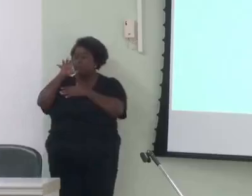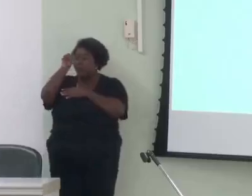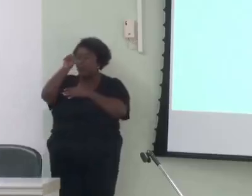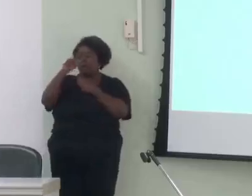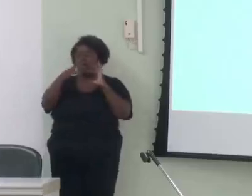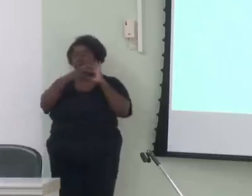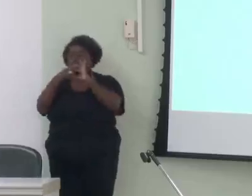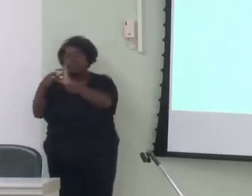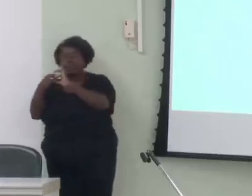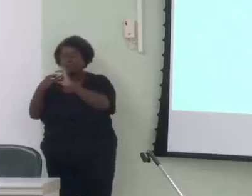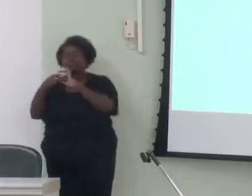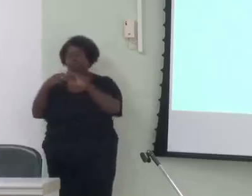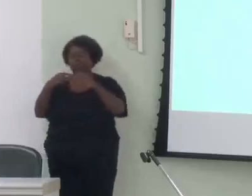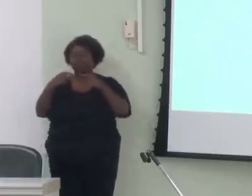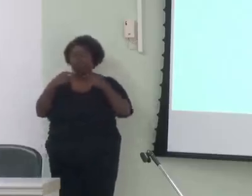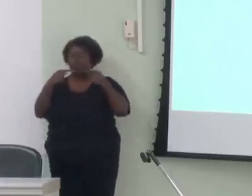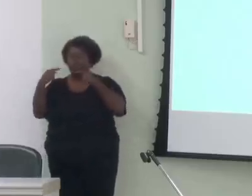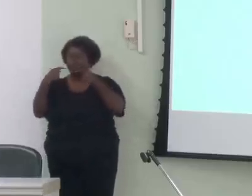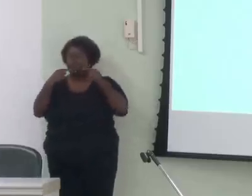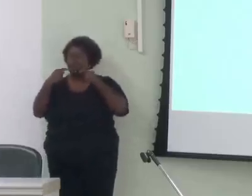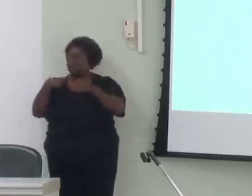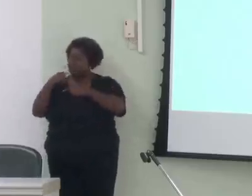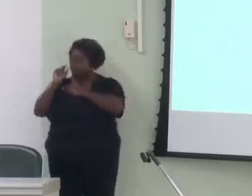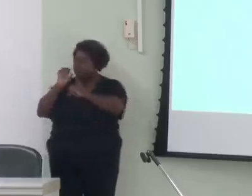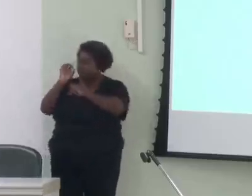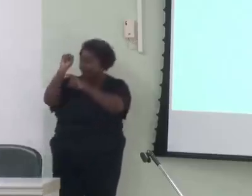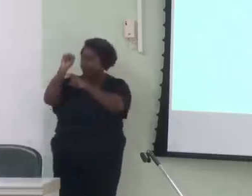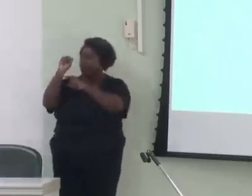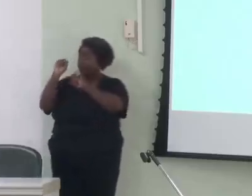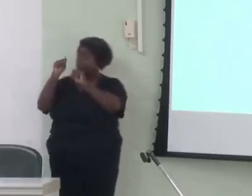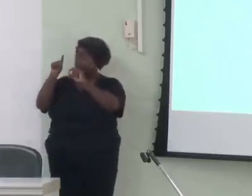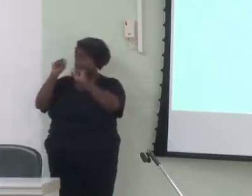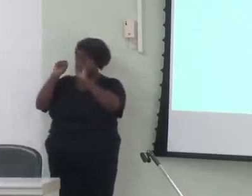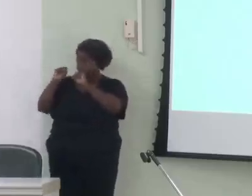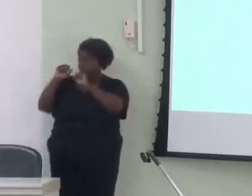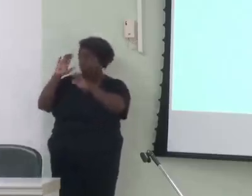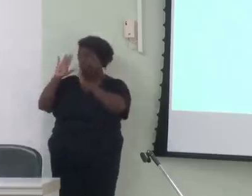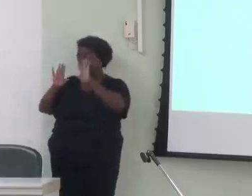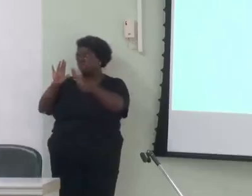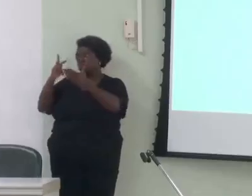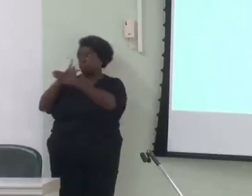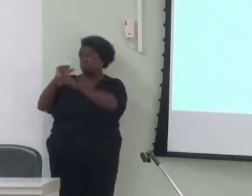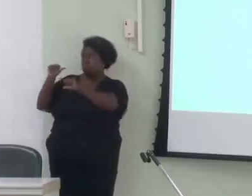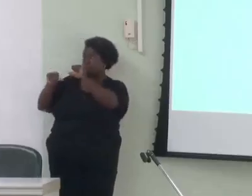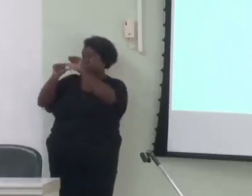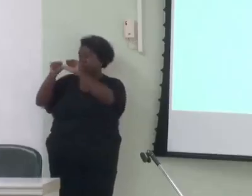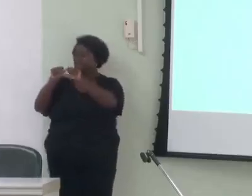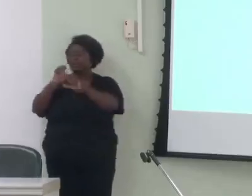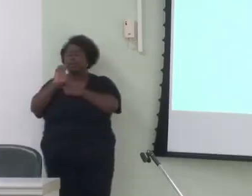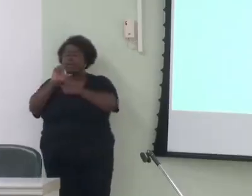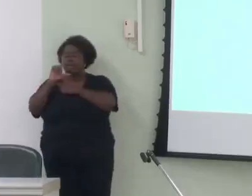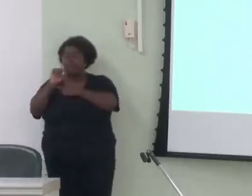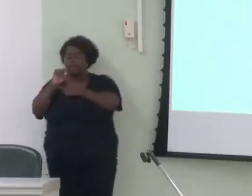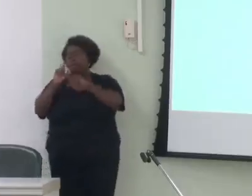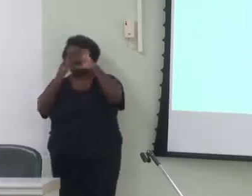competição que vai, em algum momento, pode levar à mudança e esses elos também podem, então, assim,